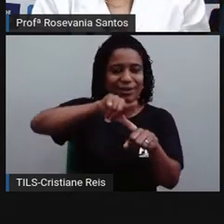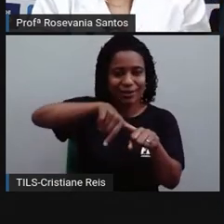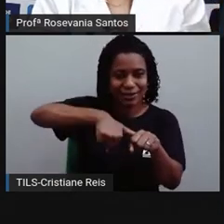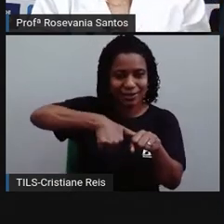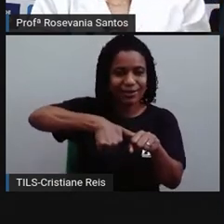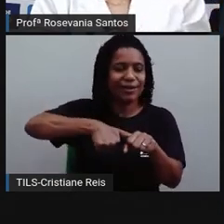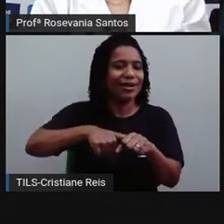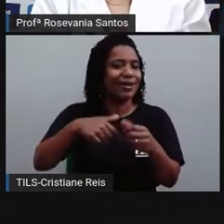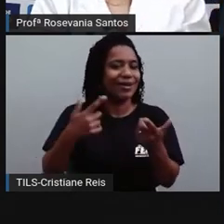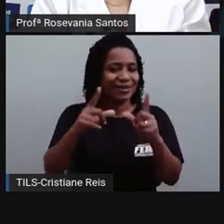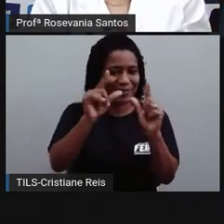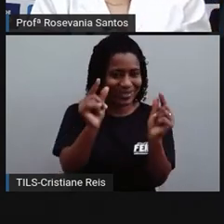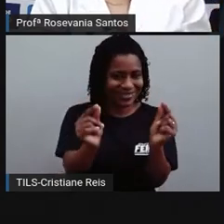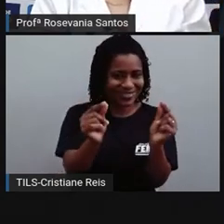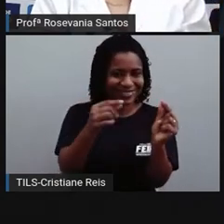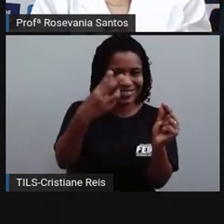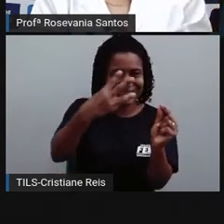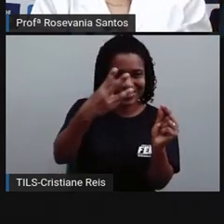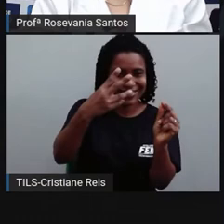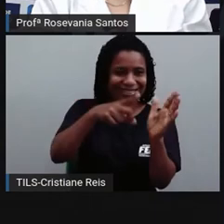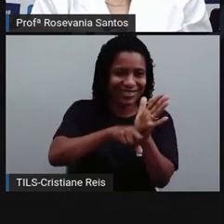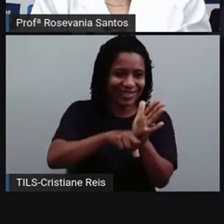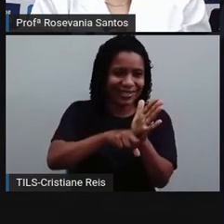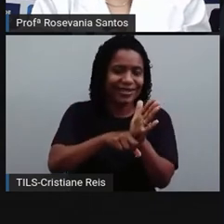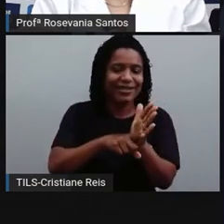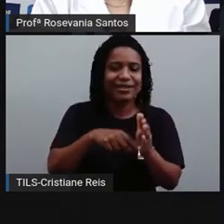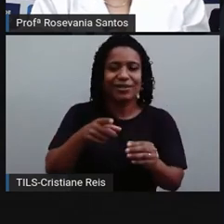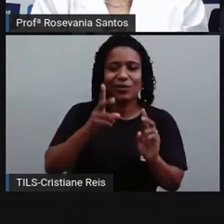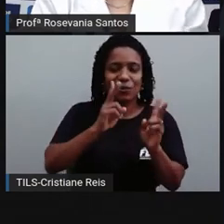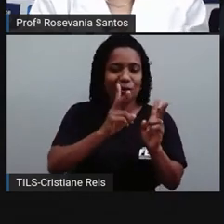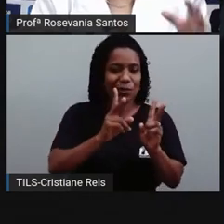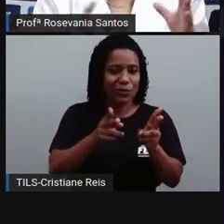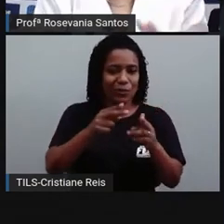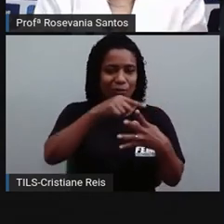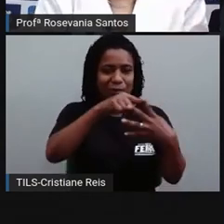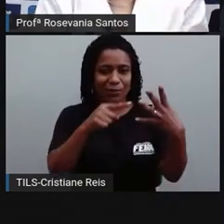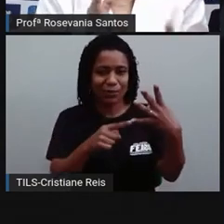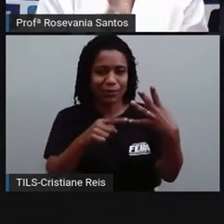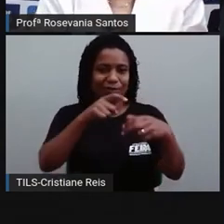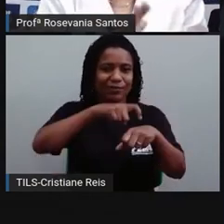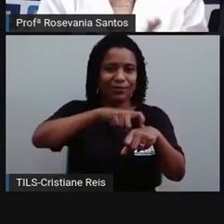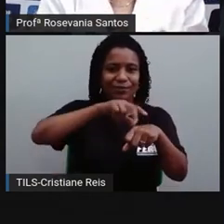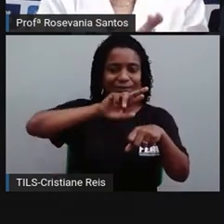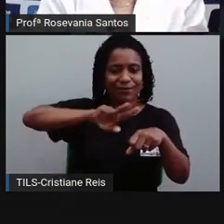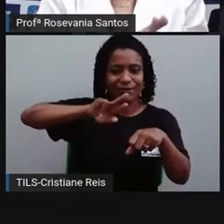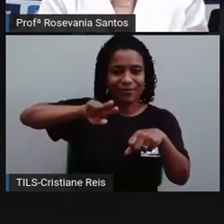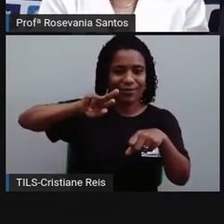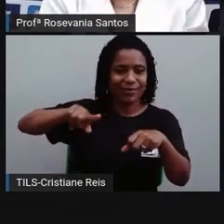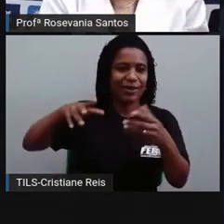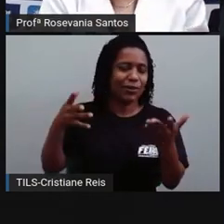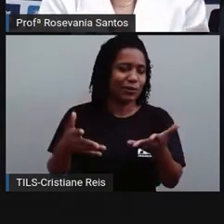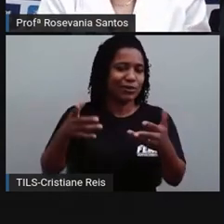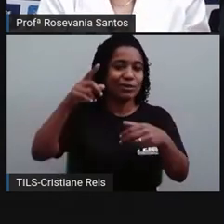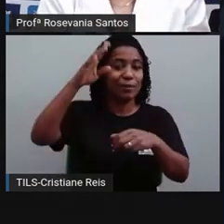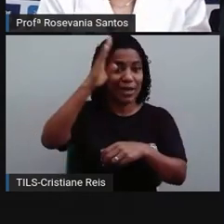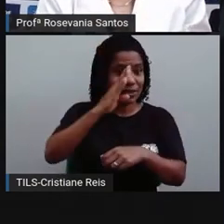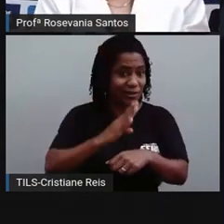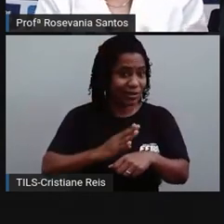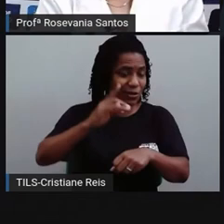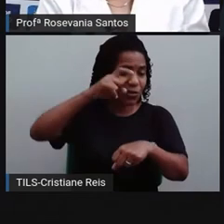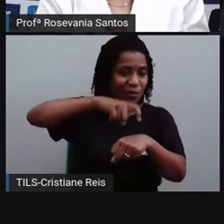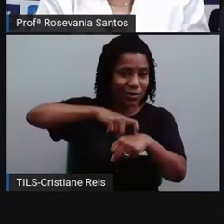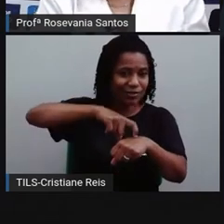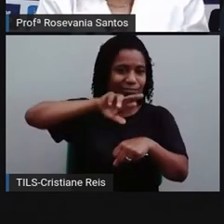Greenwich. E assim, continuou tendo os nossos quatro fuso horários. Atualmente, nós temos quatro horas diferentes no